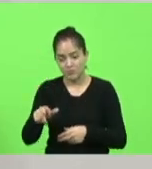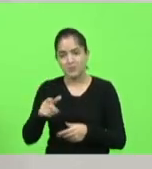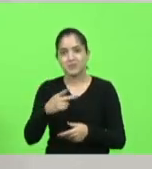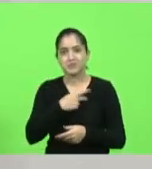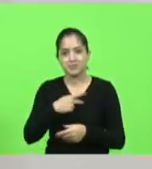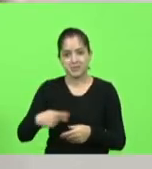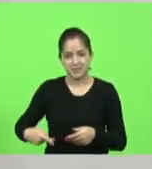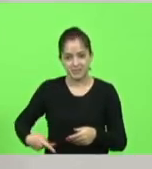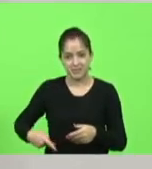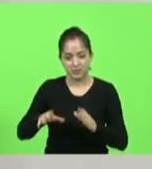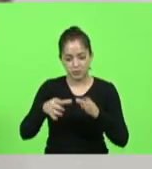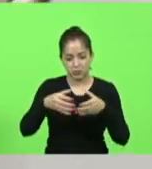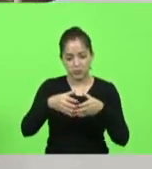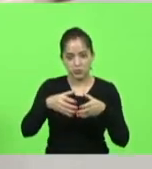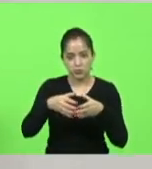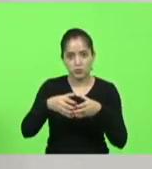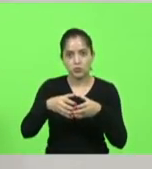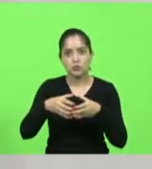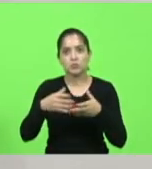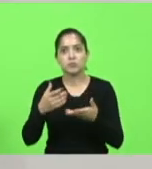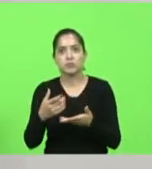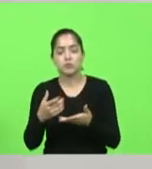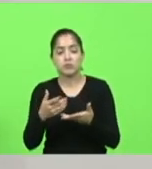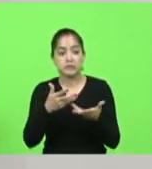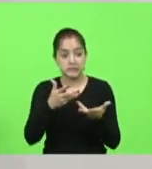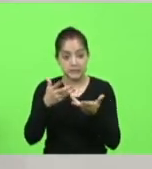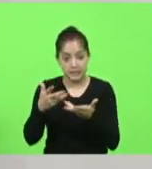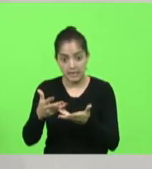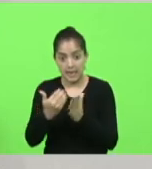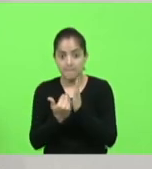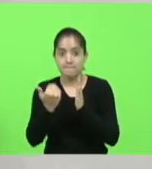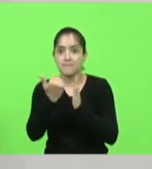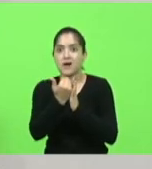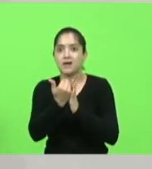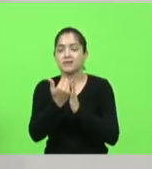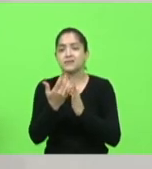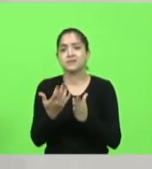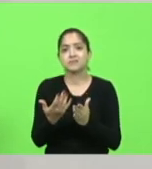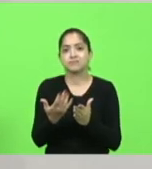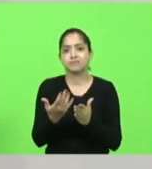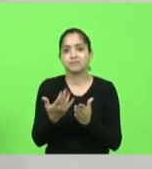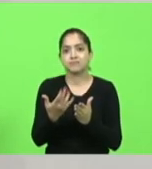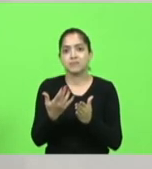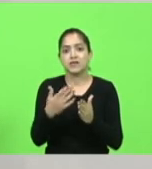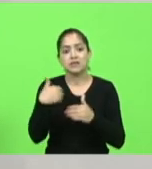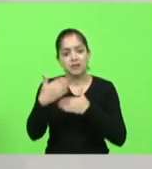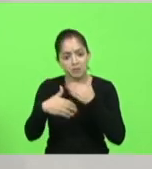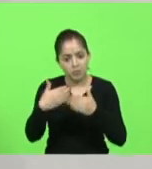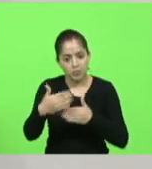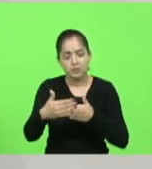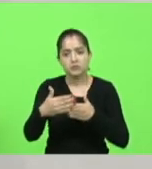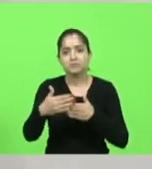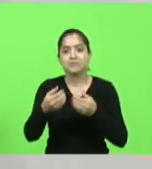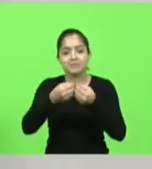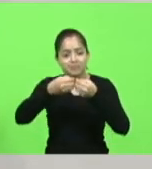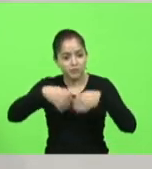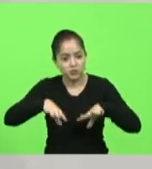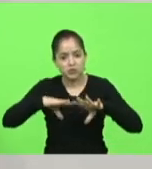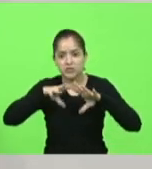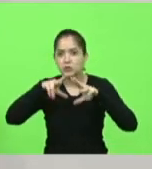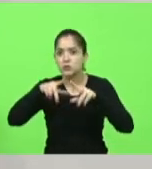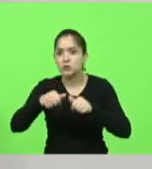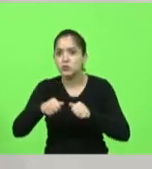19%, depois vai negociar, se acha que tem mais, mas não prejudica toda a categoria. e ele vem com discurso sem